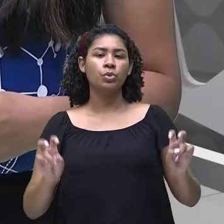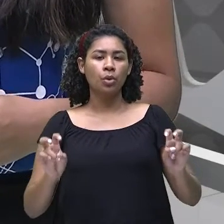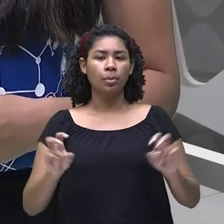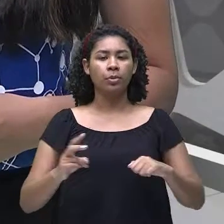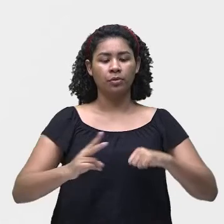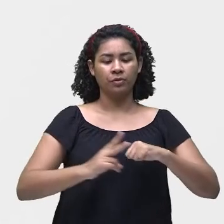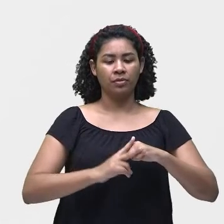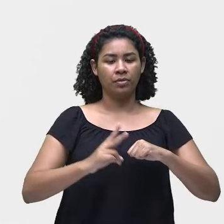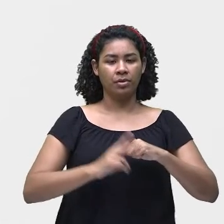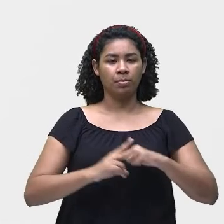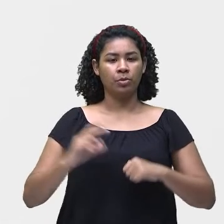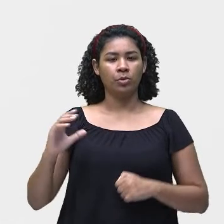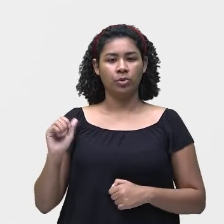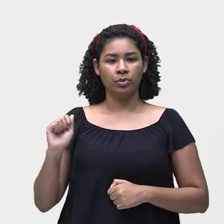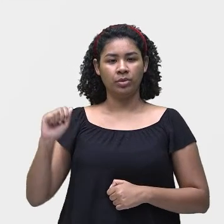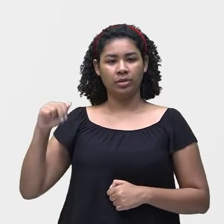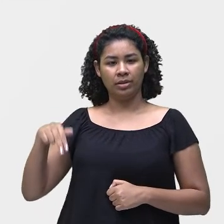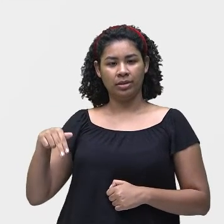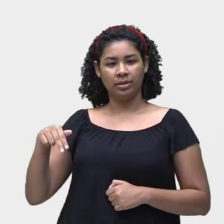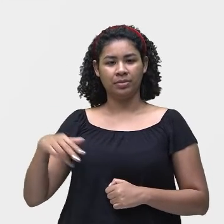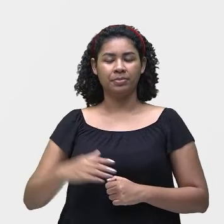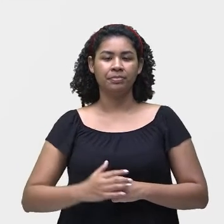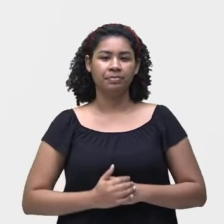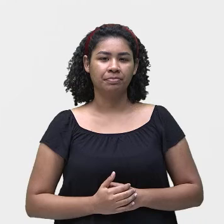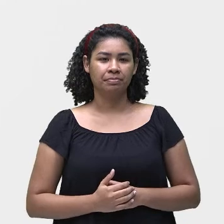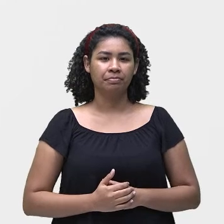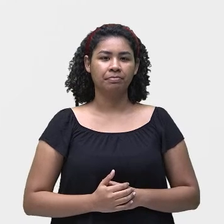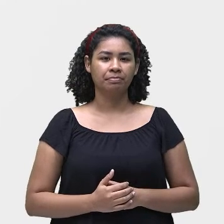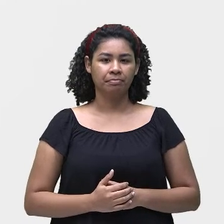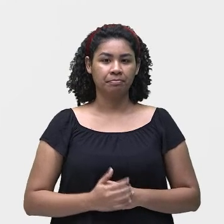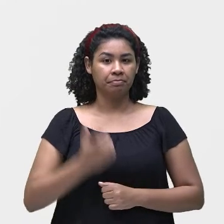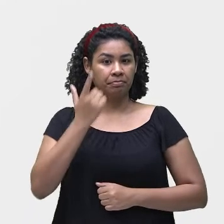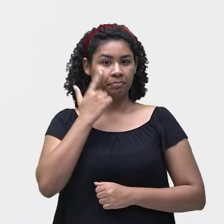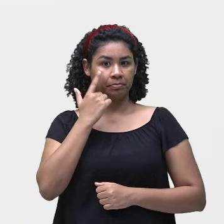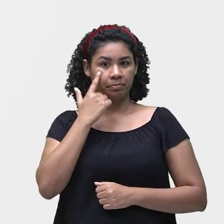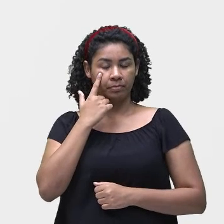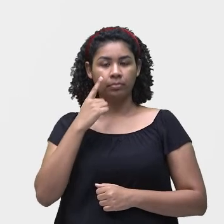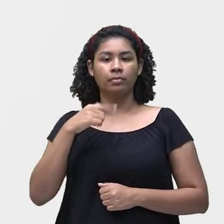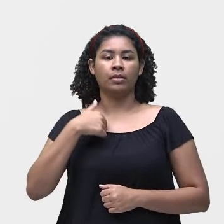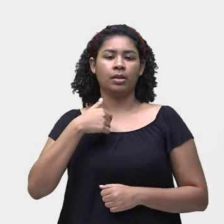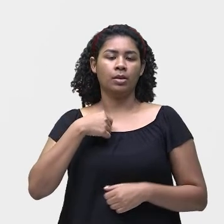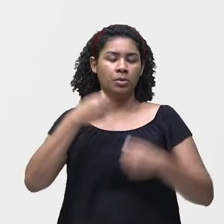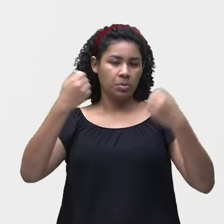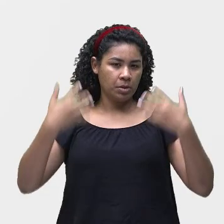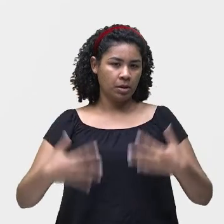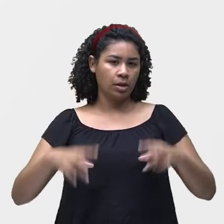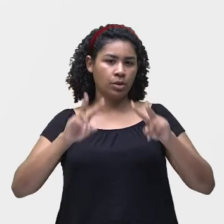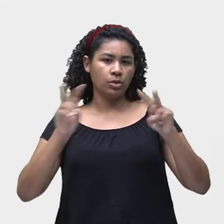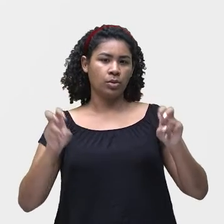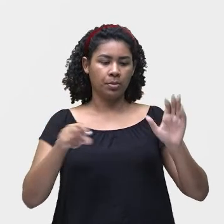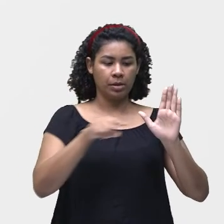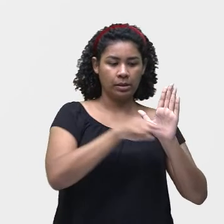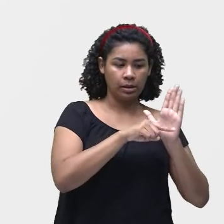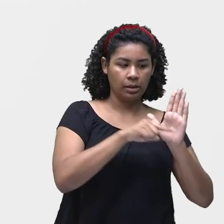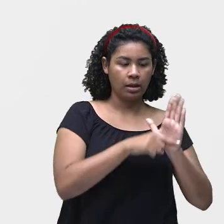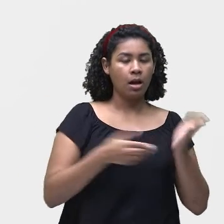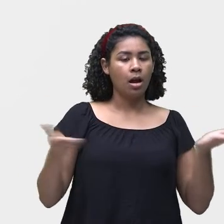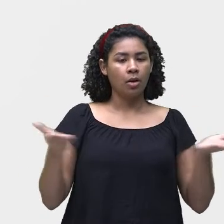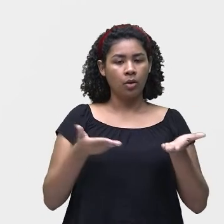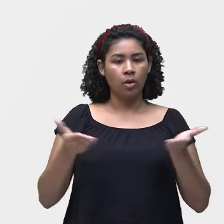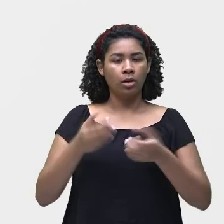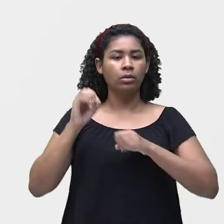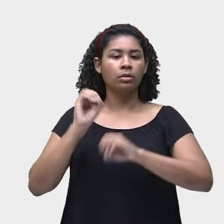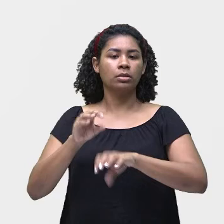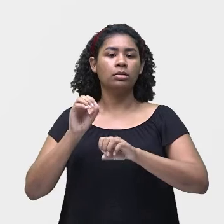verbo can. Mas nós vimos agora a forma negativa e agora a gente vai dar uma